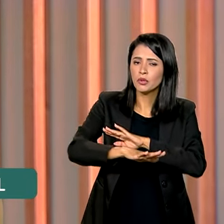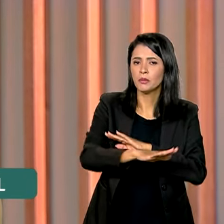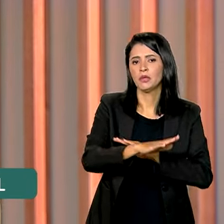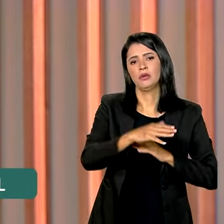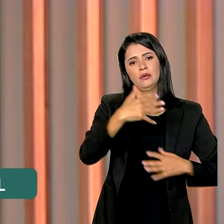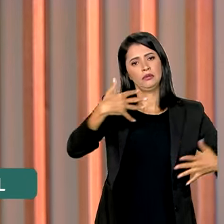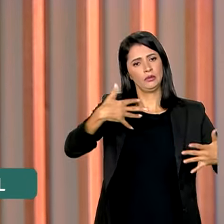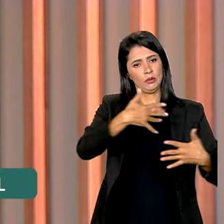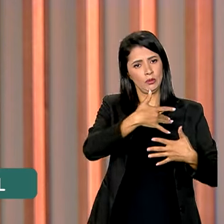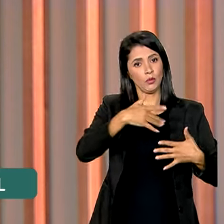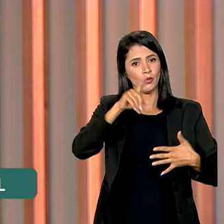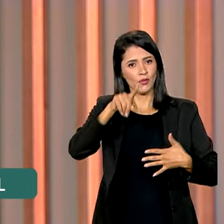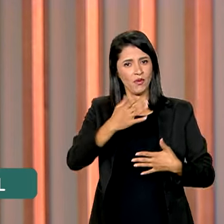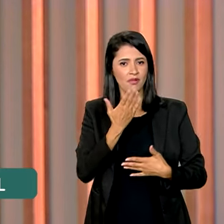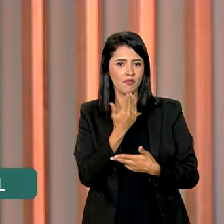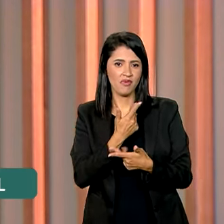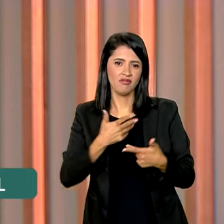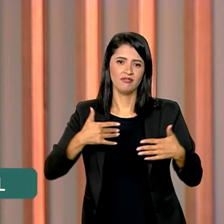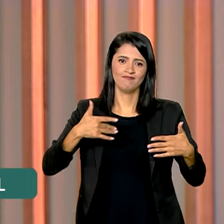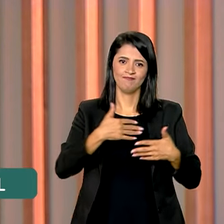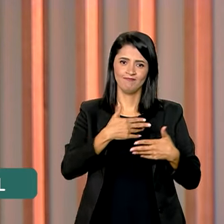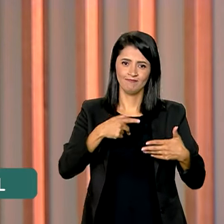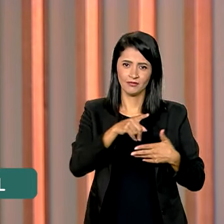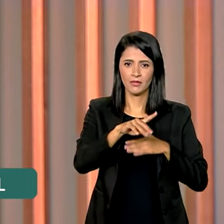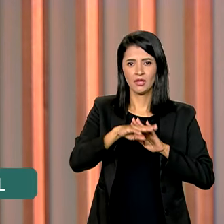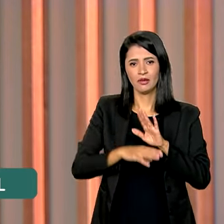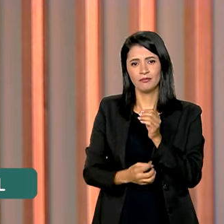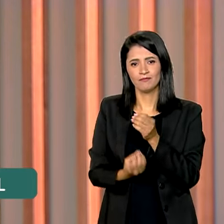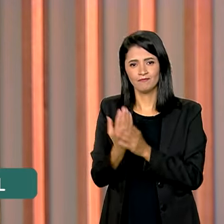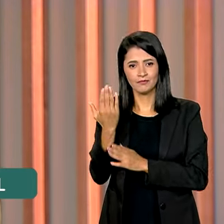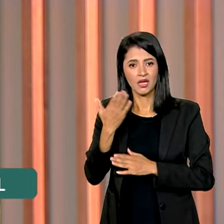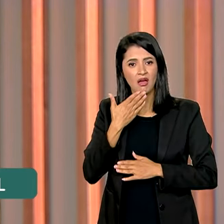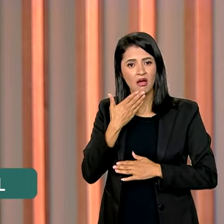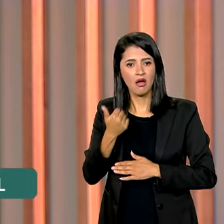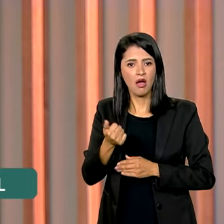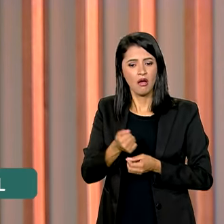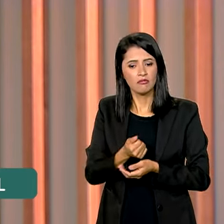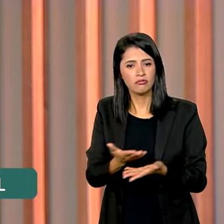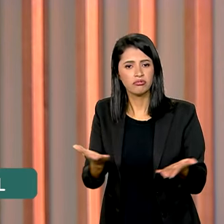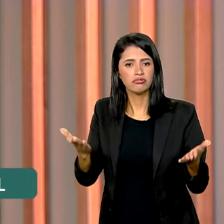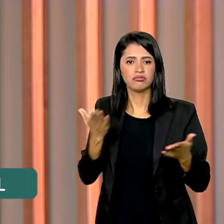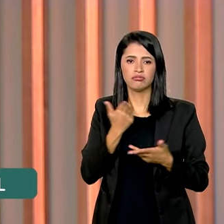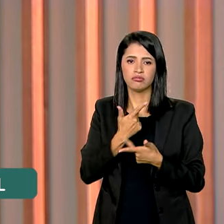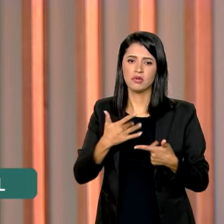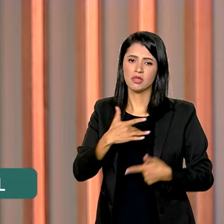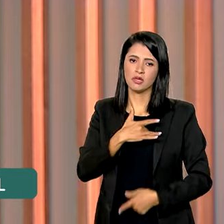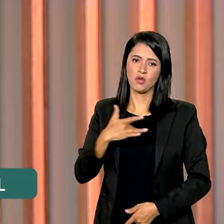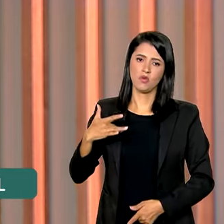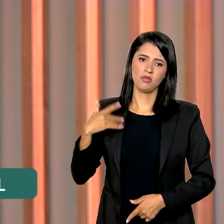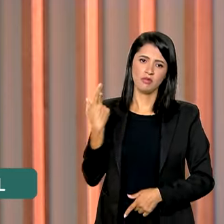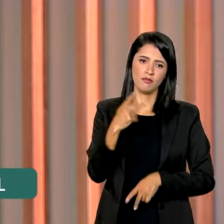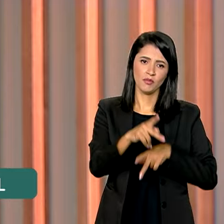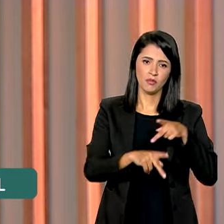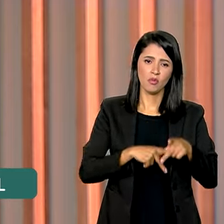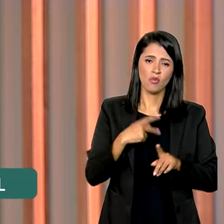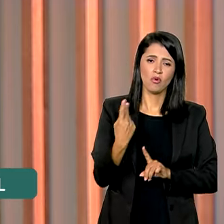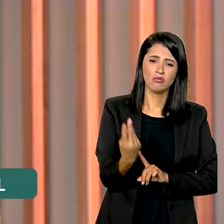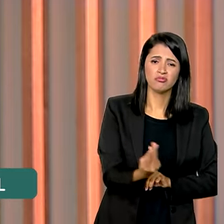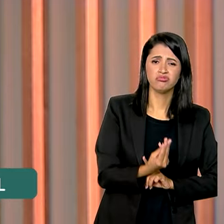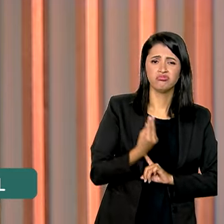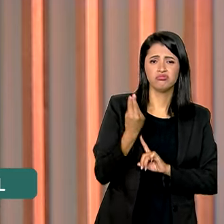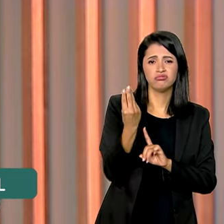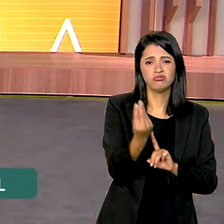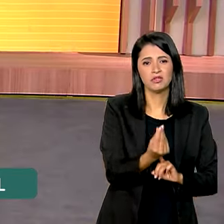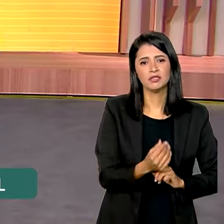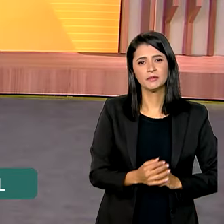urbano, o Alimenta Cidades. O programa foi criado para aumentar a oferta de alimentos saudáveis para a população mais